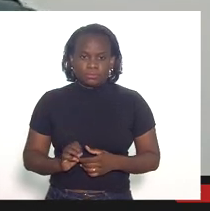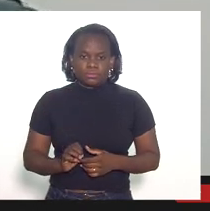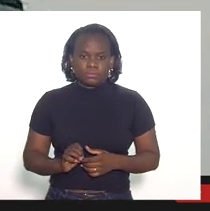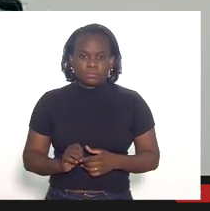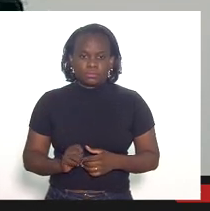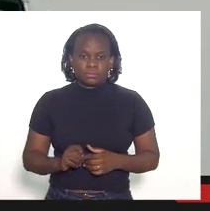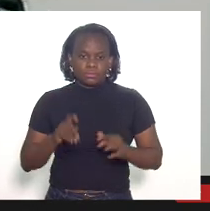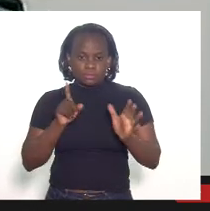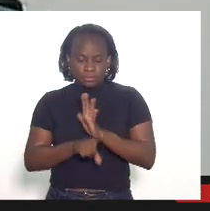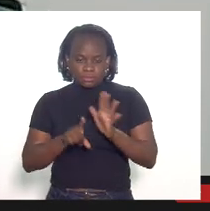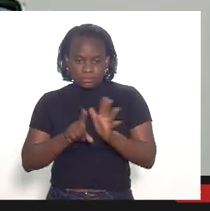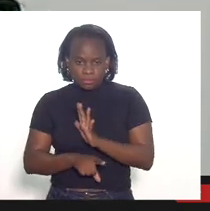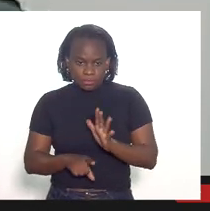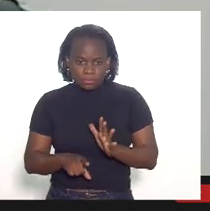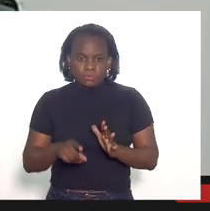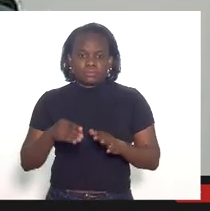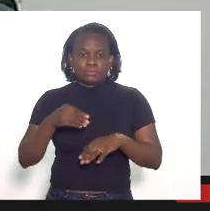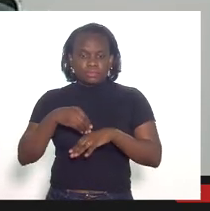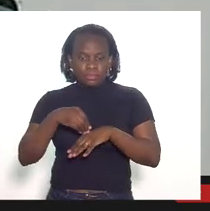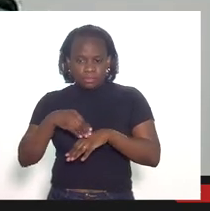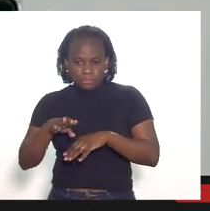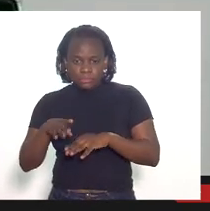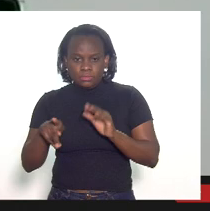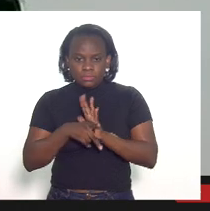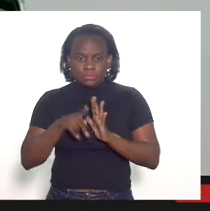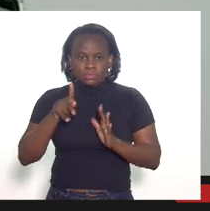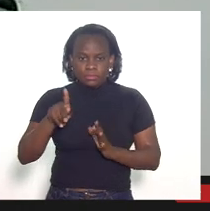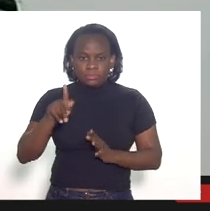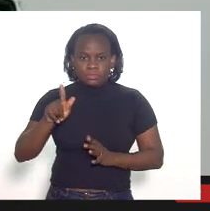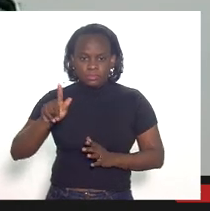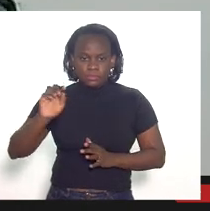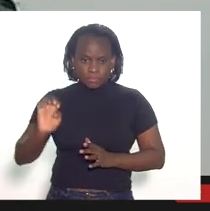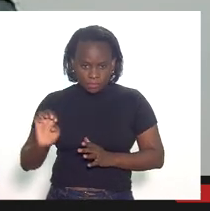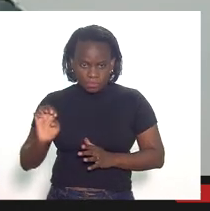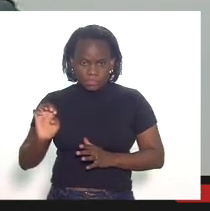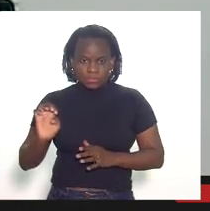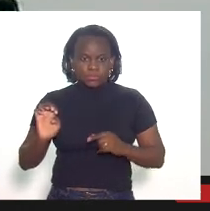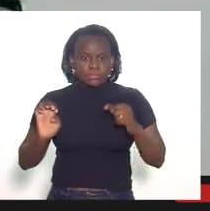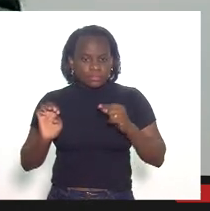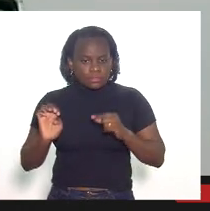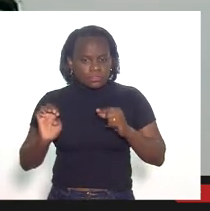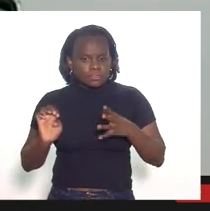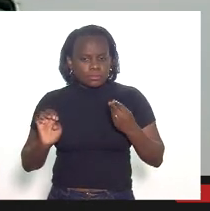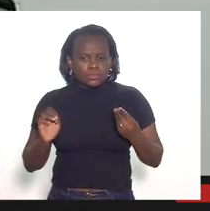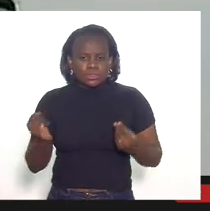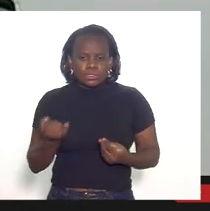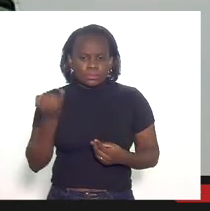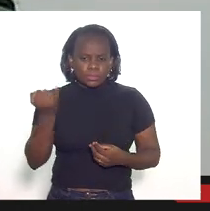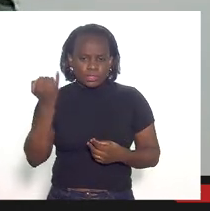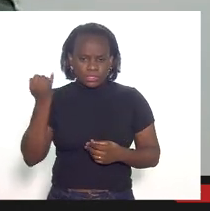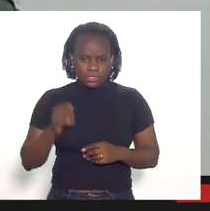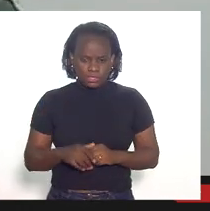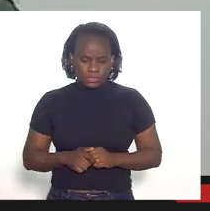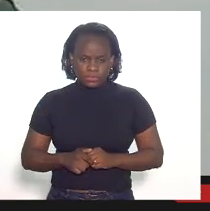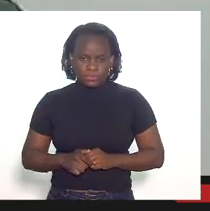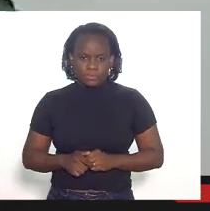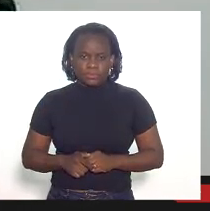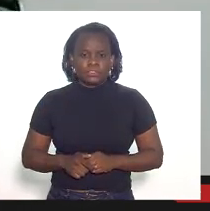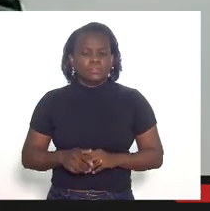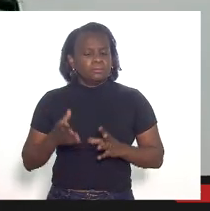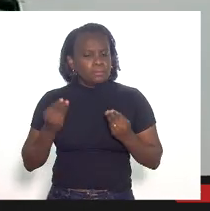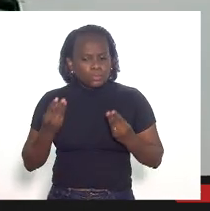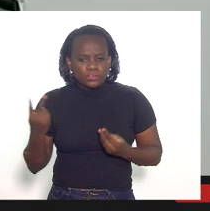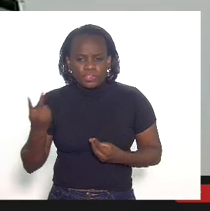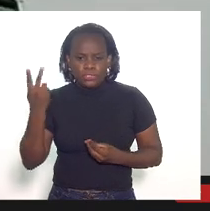as perguntas encaminhadas pela PGE são muito valiosas mas